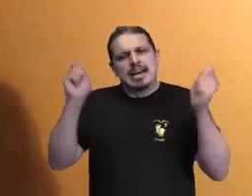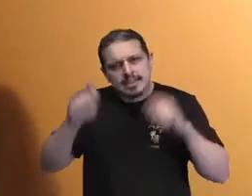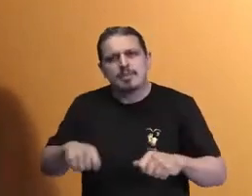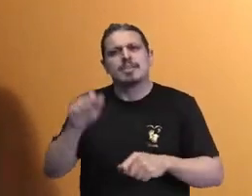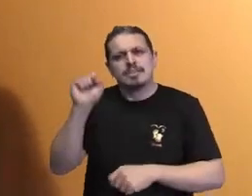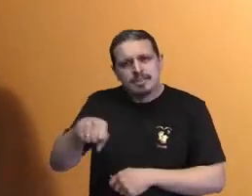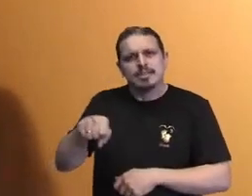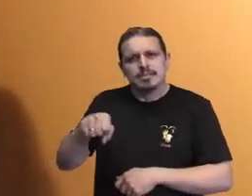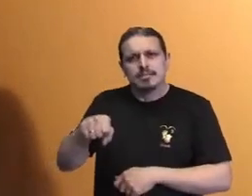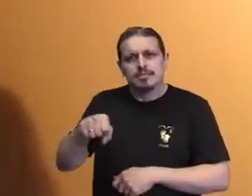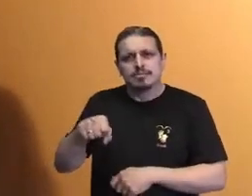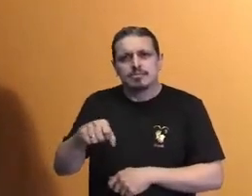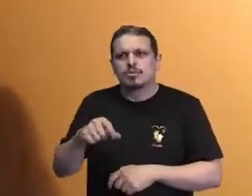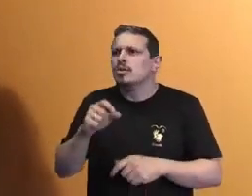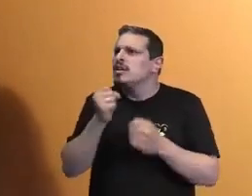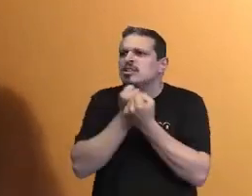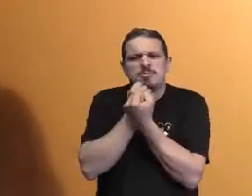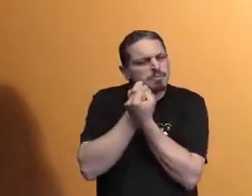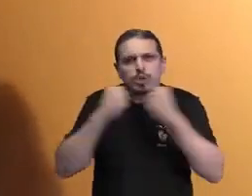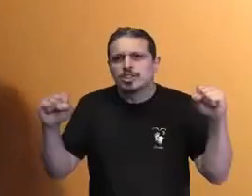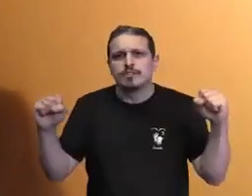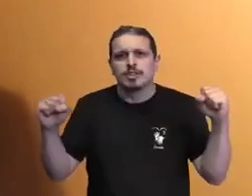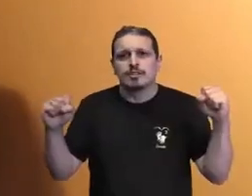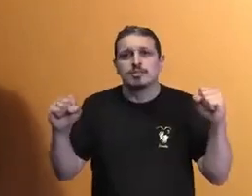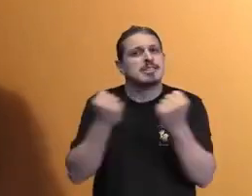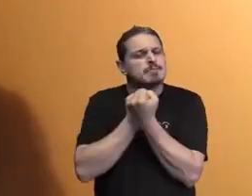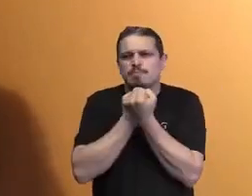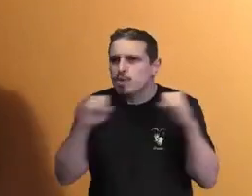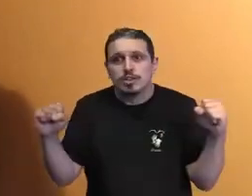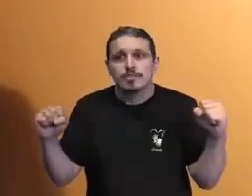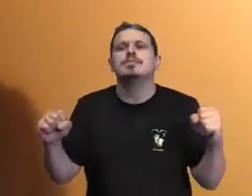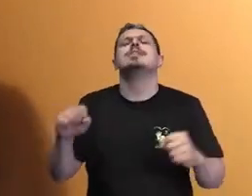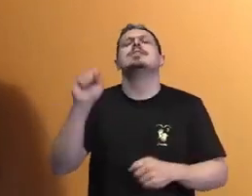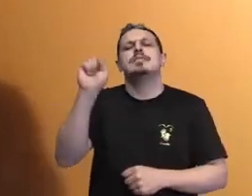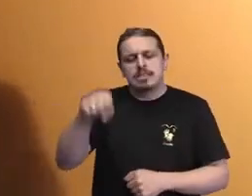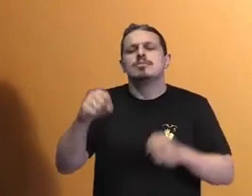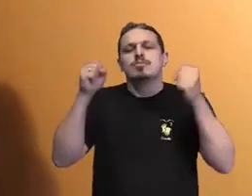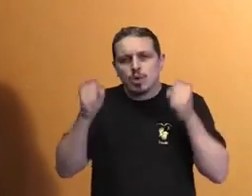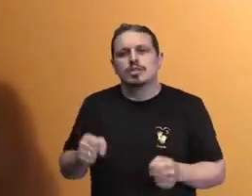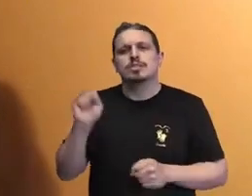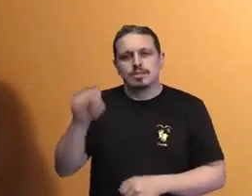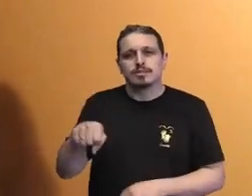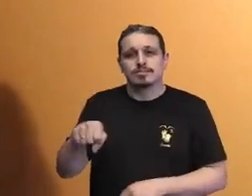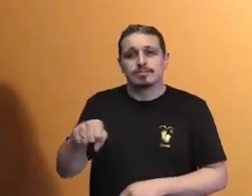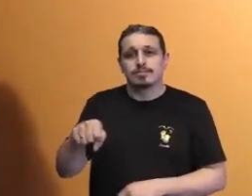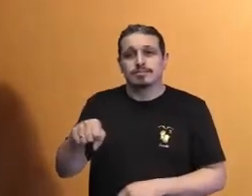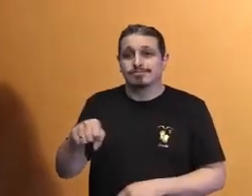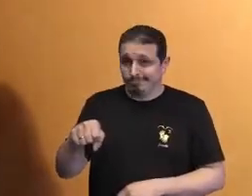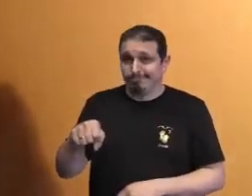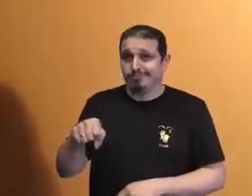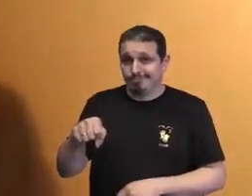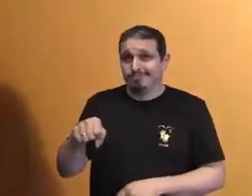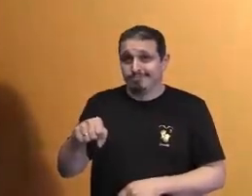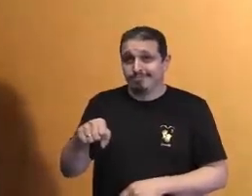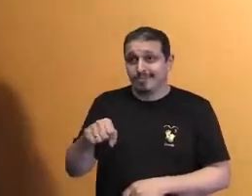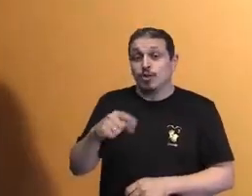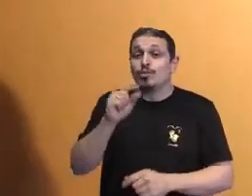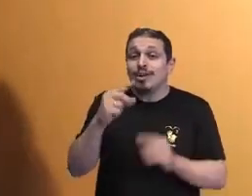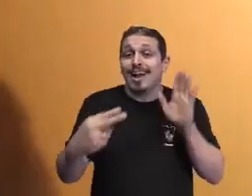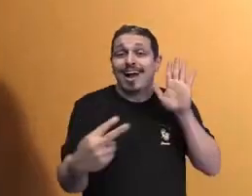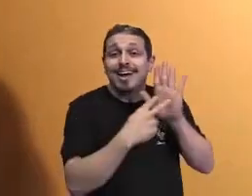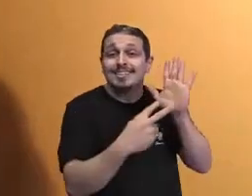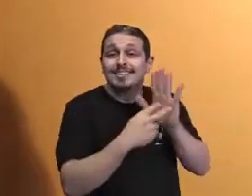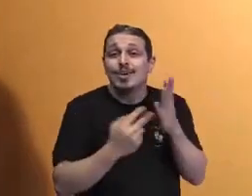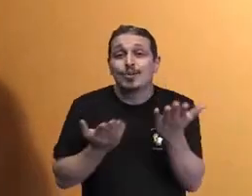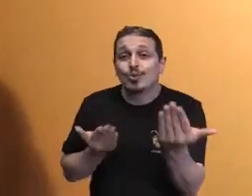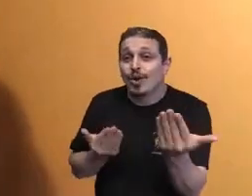nossa humanidade. Por isso, de novo, e aí concluo, como milou, atenção moçada, quando